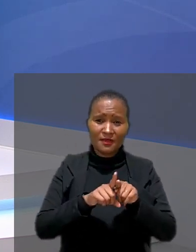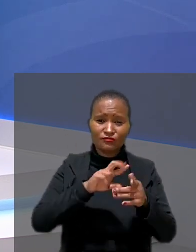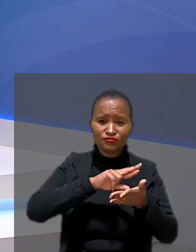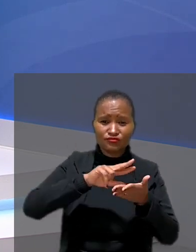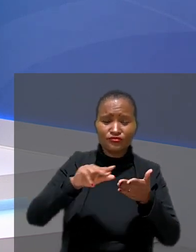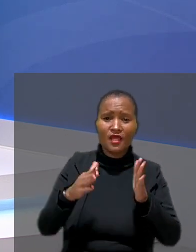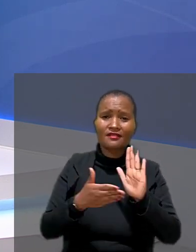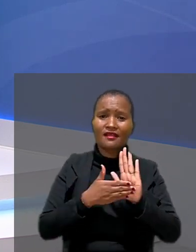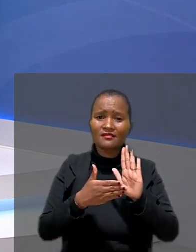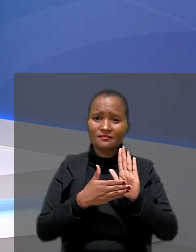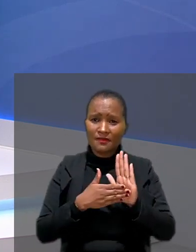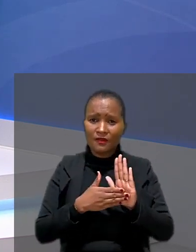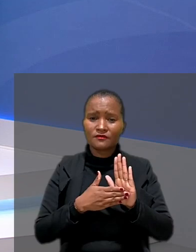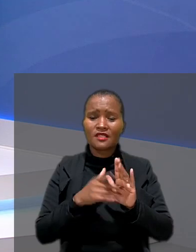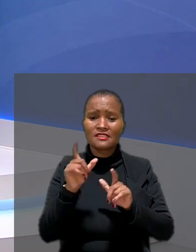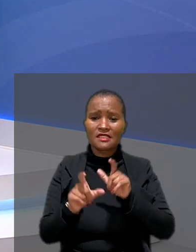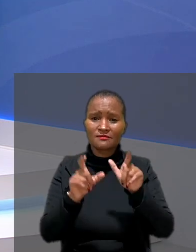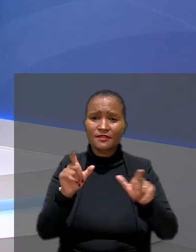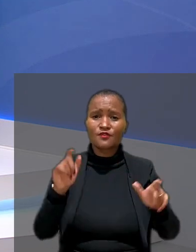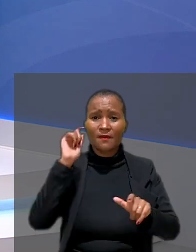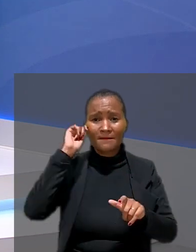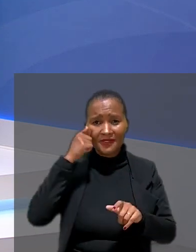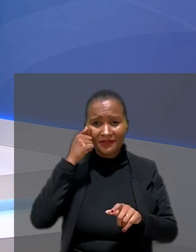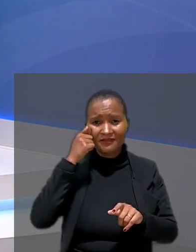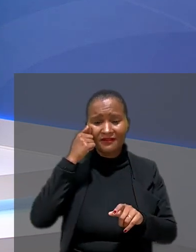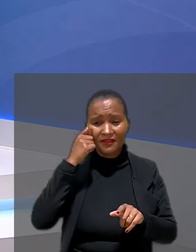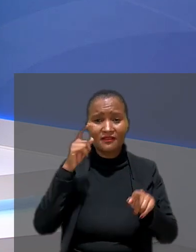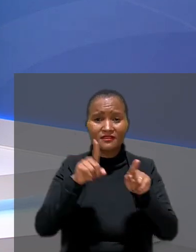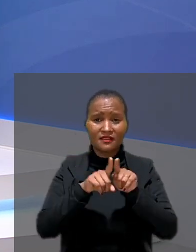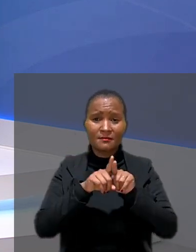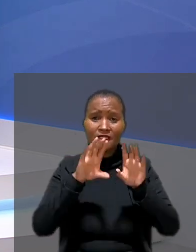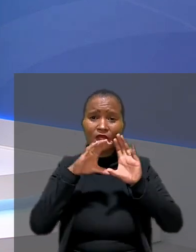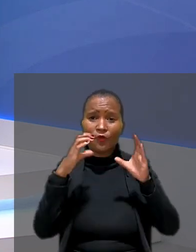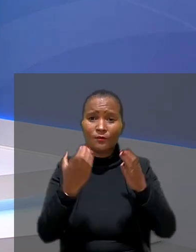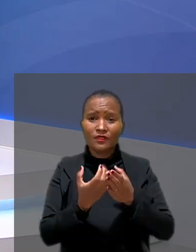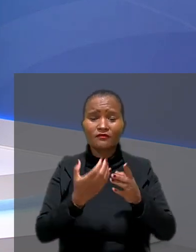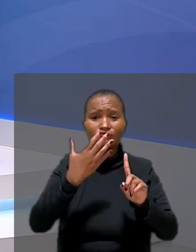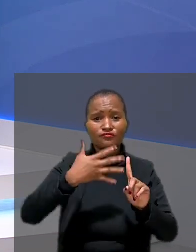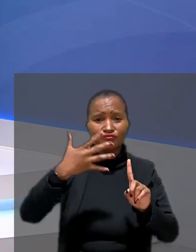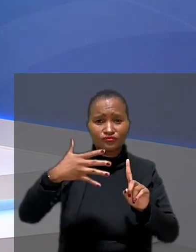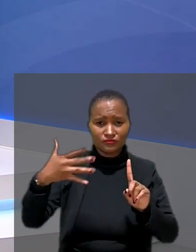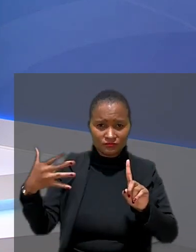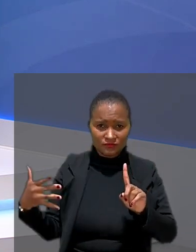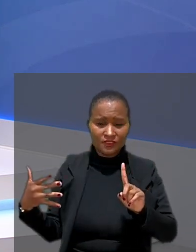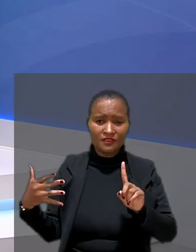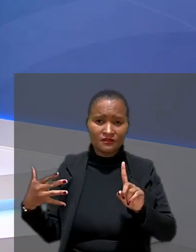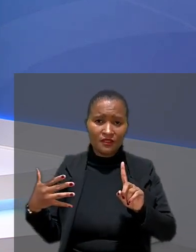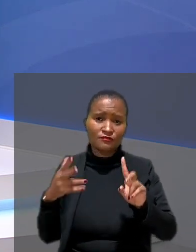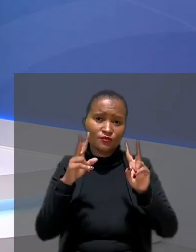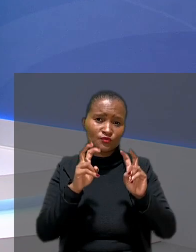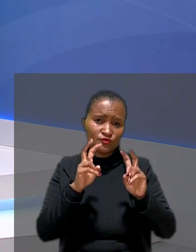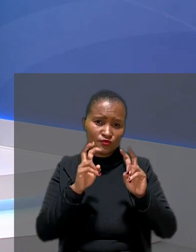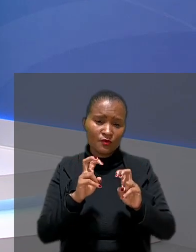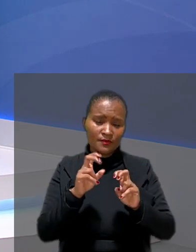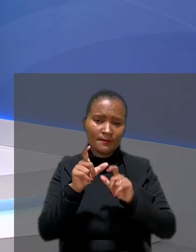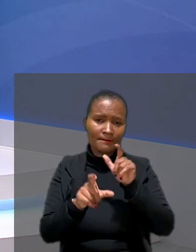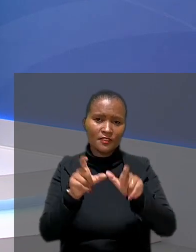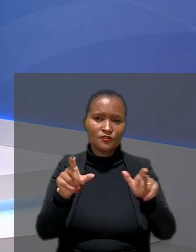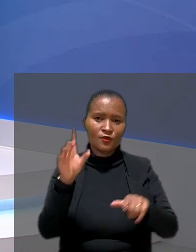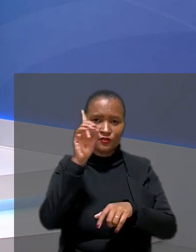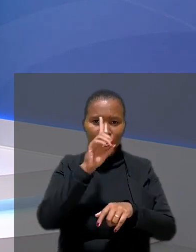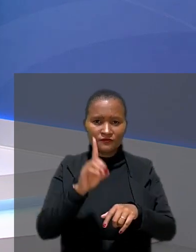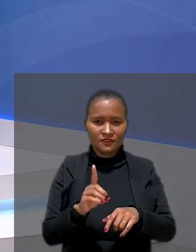interseccionalidade das pautas das pessoas pretas e da comunidade LGBTQIAPN+, em relação às pessoas com